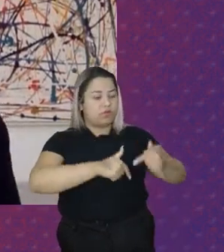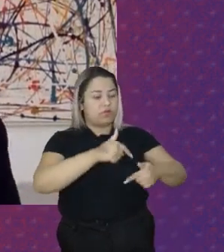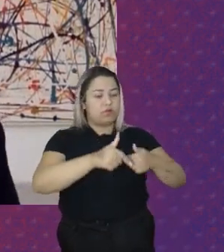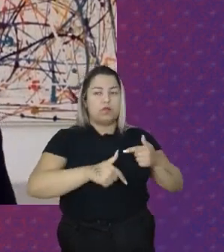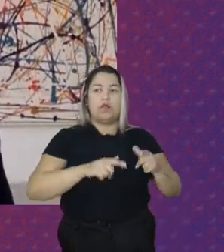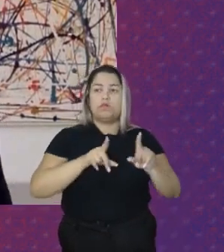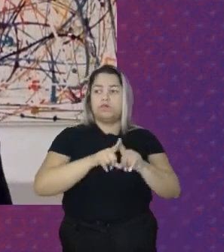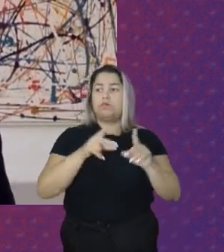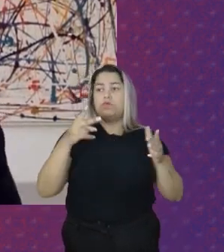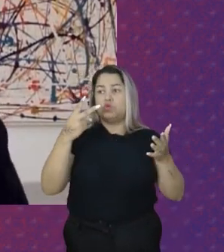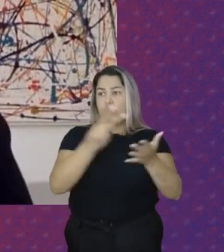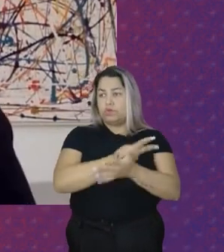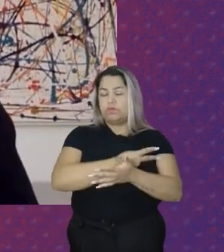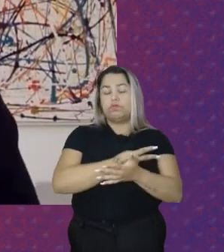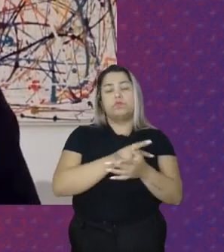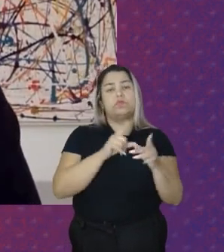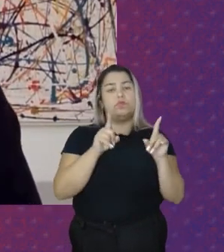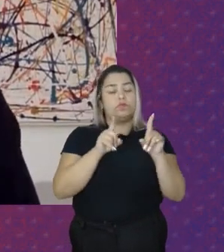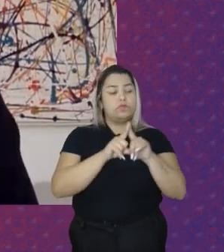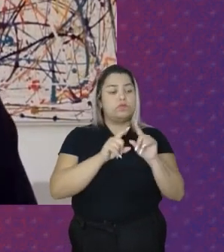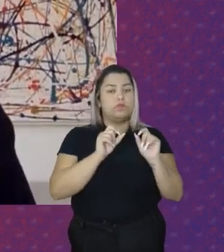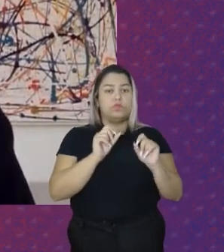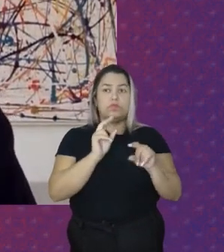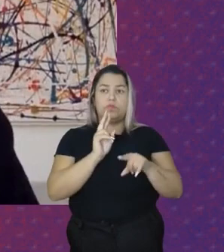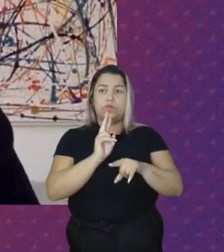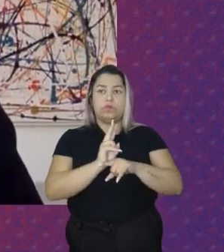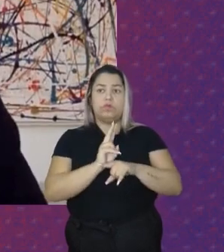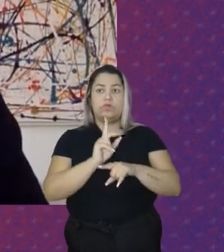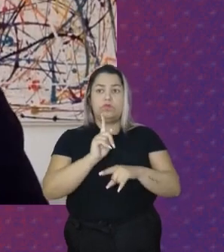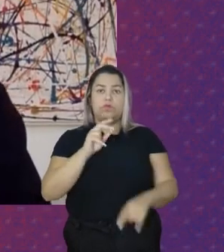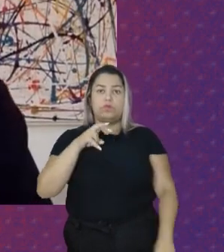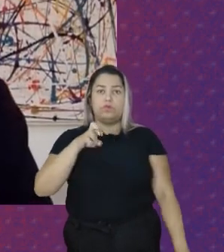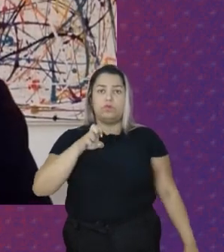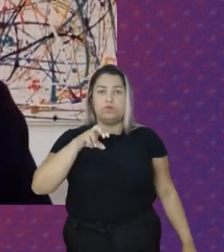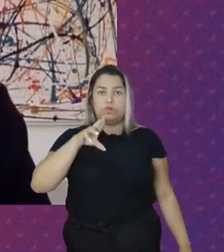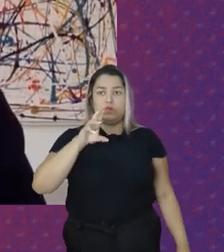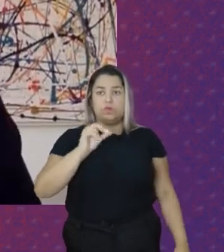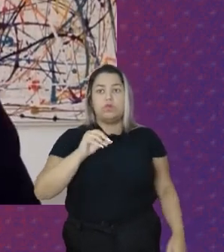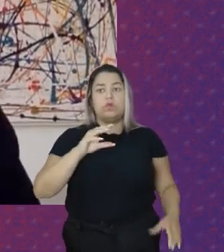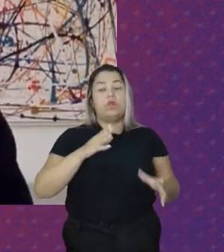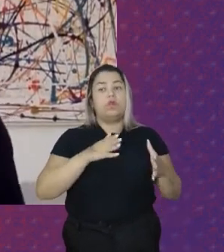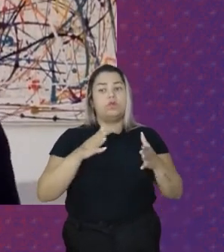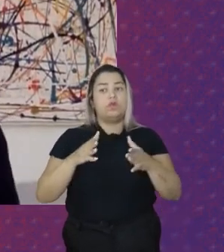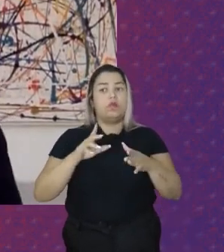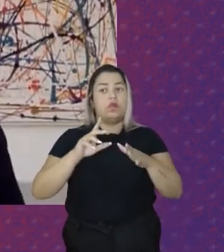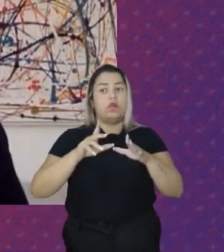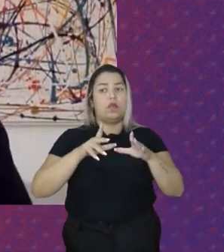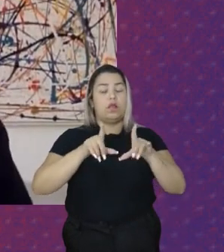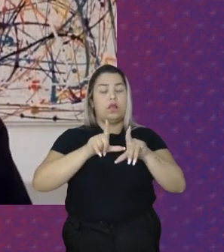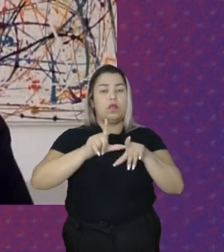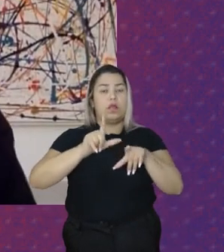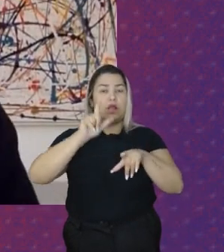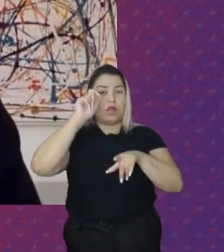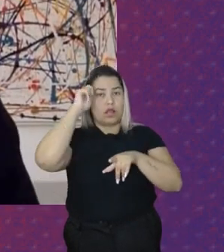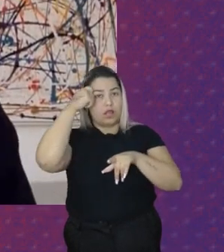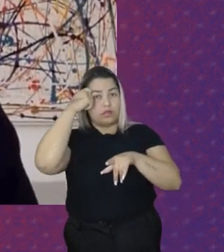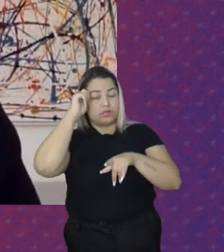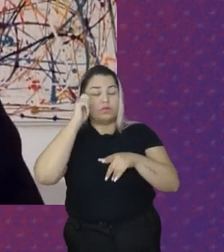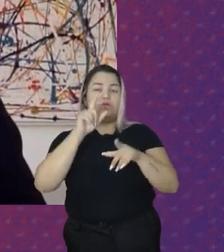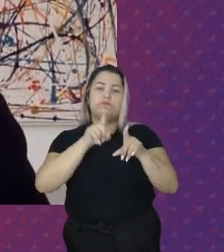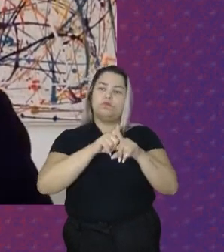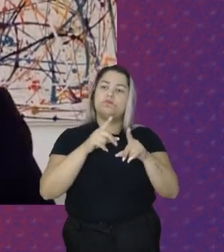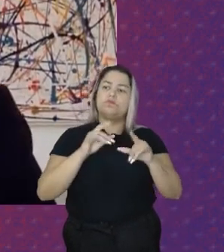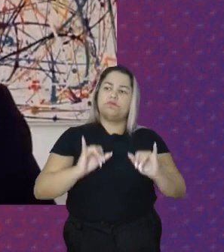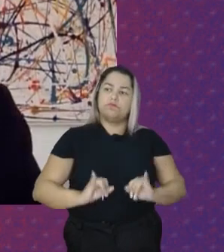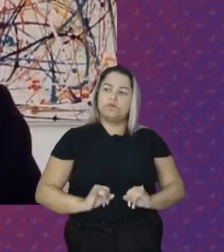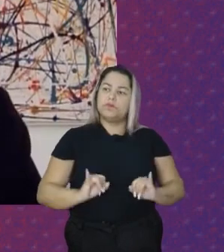situa Numa interseção De gênero Raça e classe Ele sofre Com os efeitos E